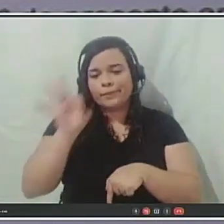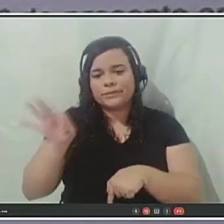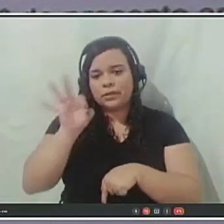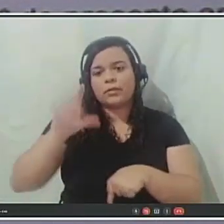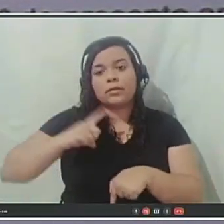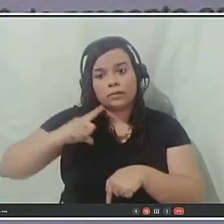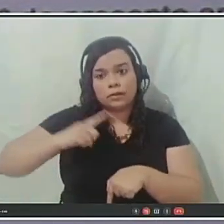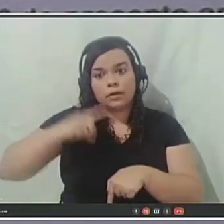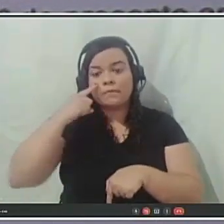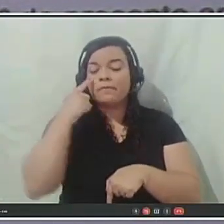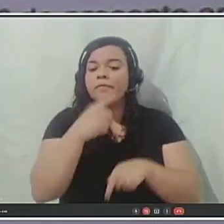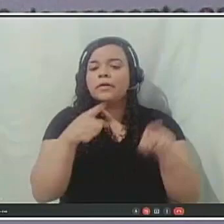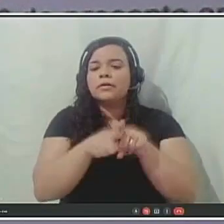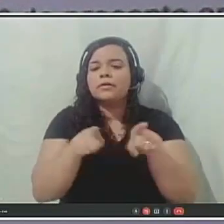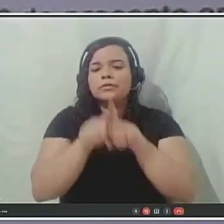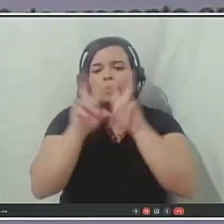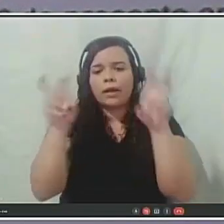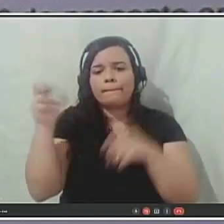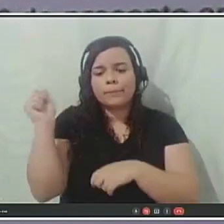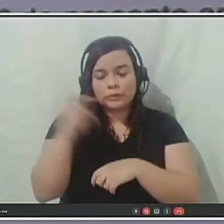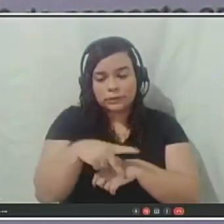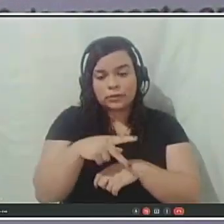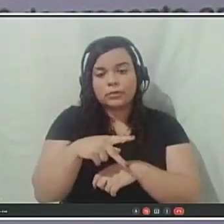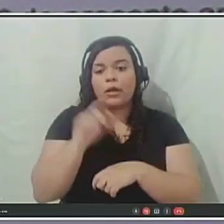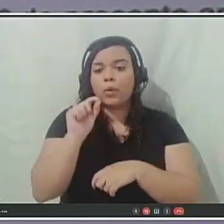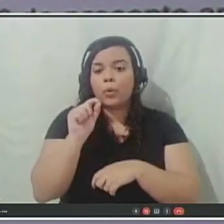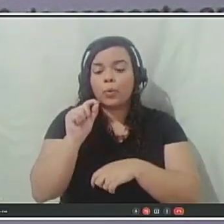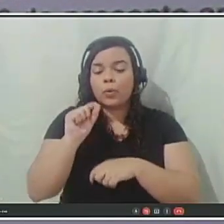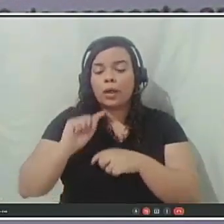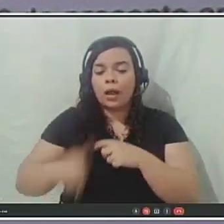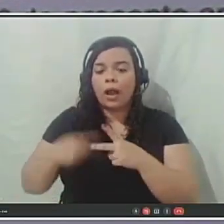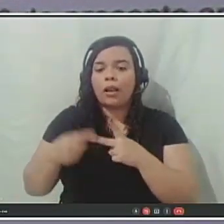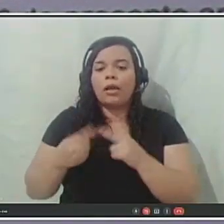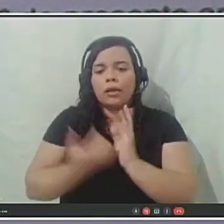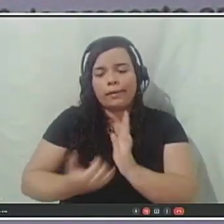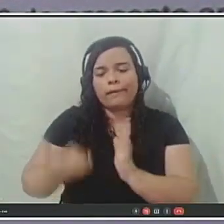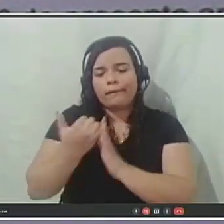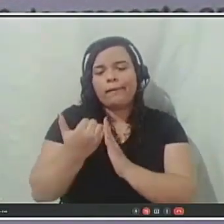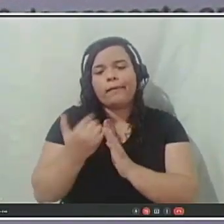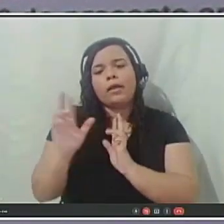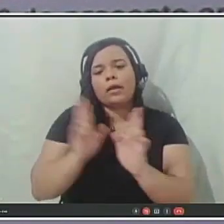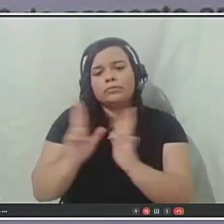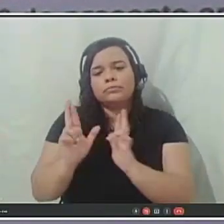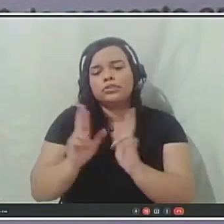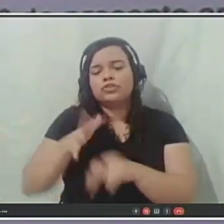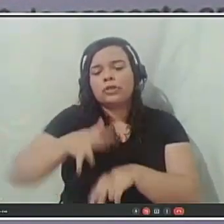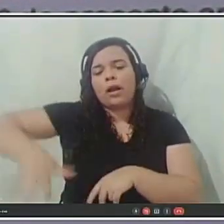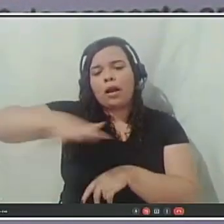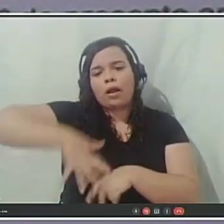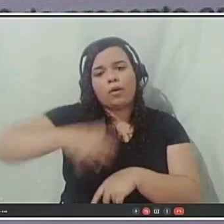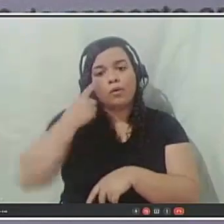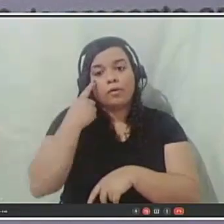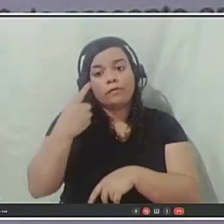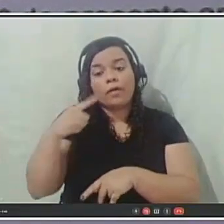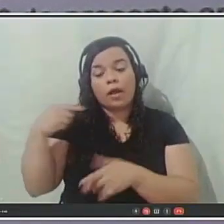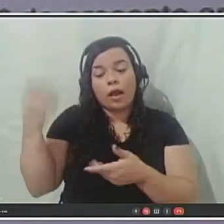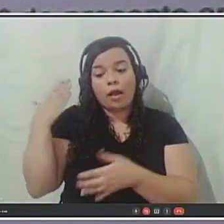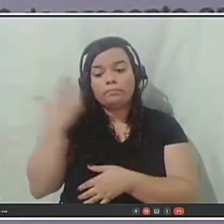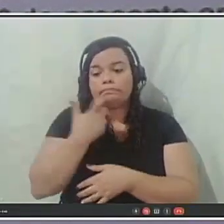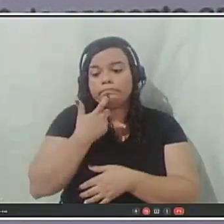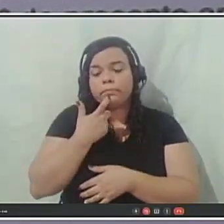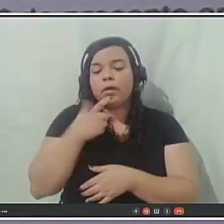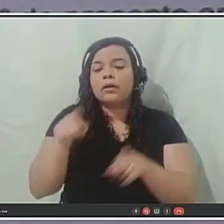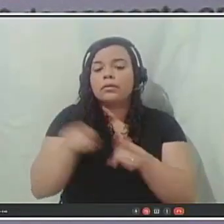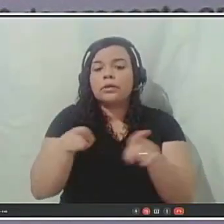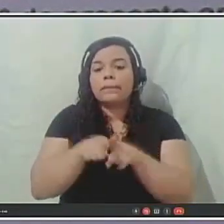aquilo que ultrapassa o regime geral de previdência, a qual citei o valor agora há pouco. Então, o servidor aposentado e o